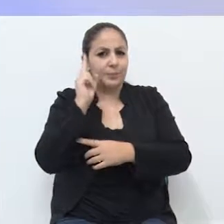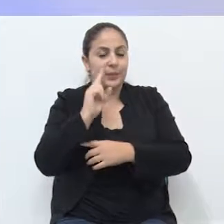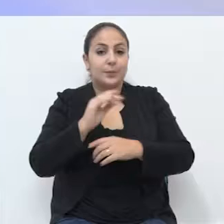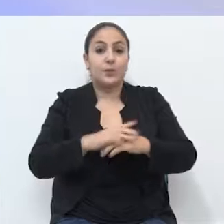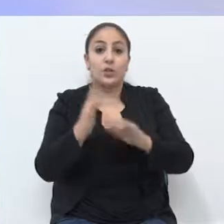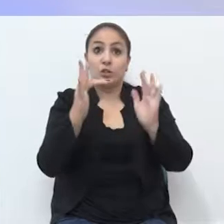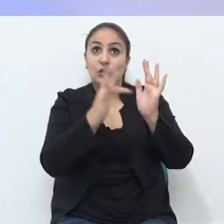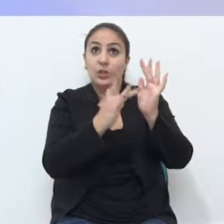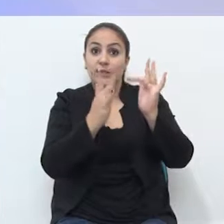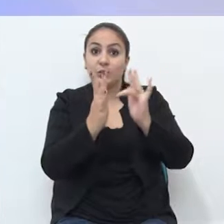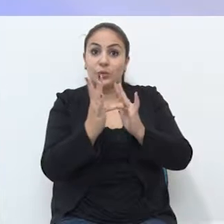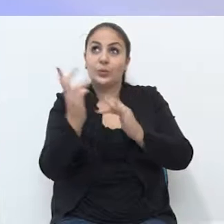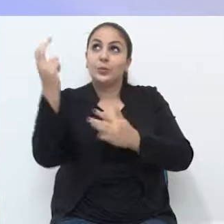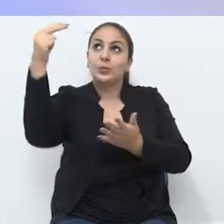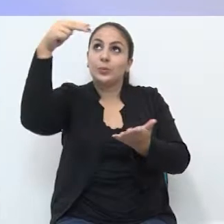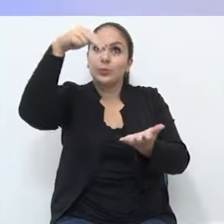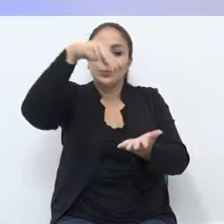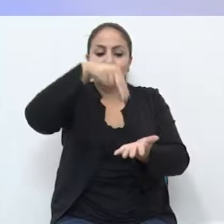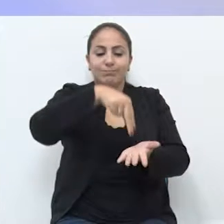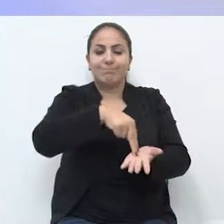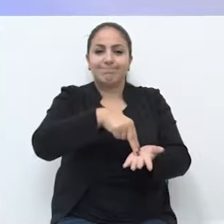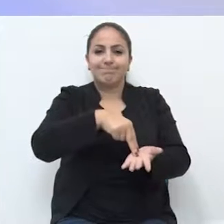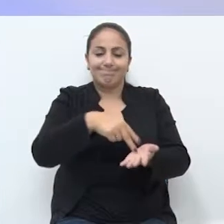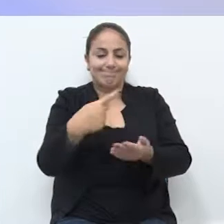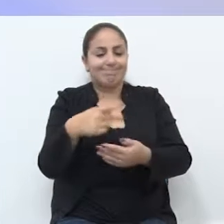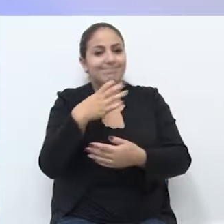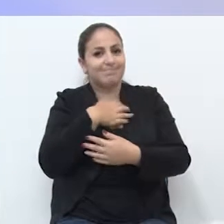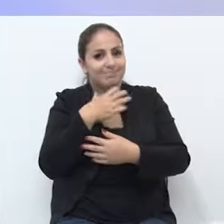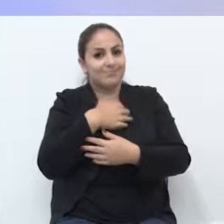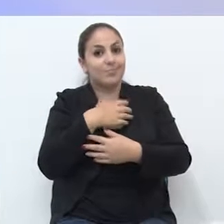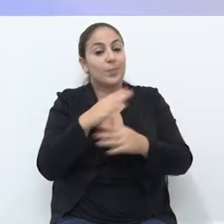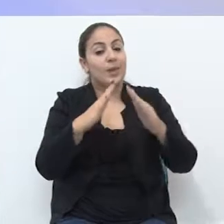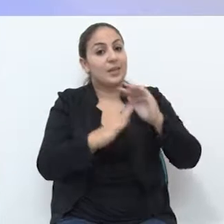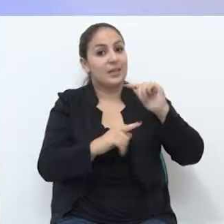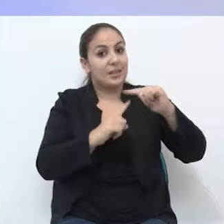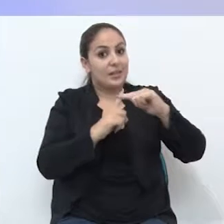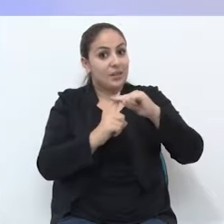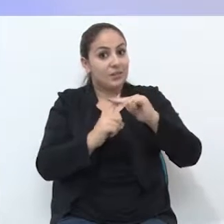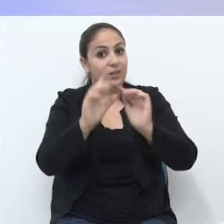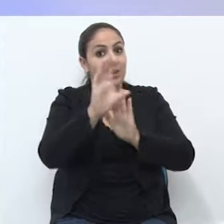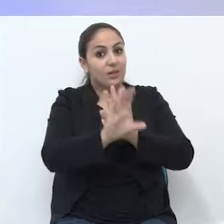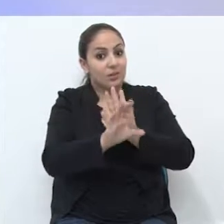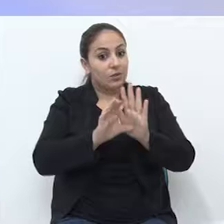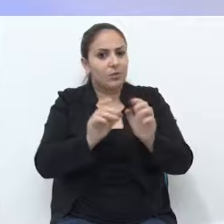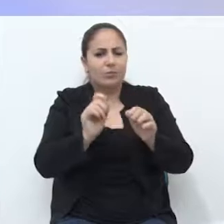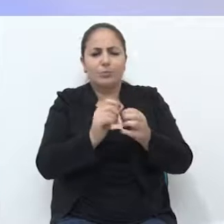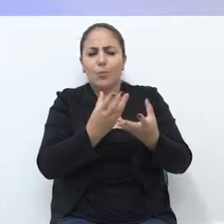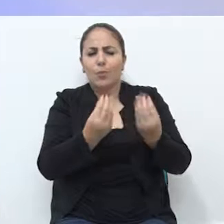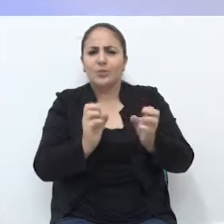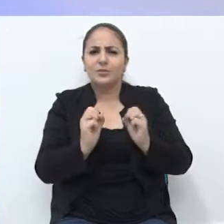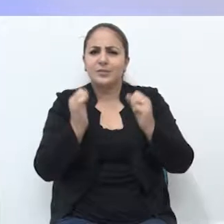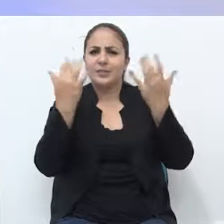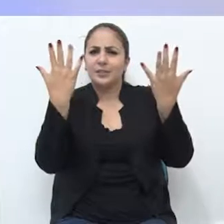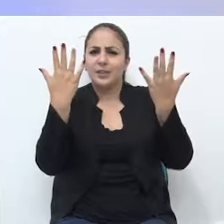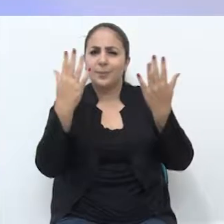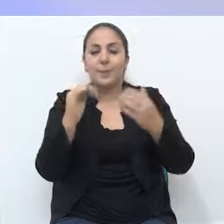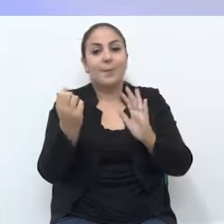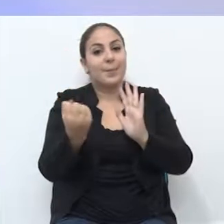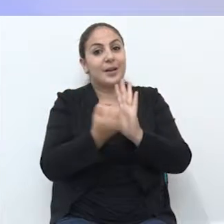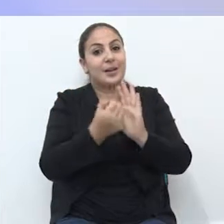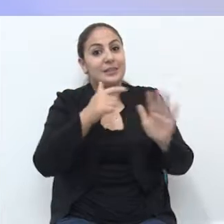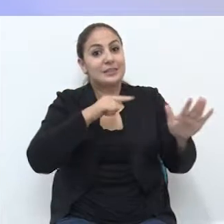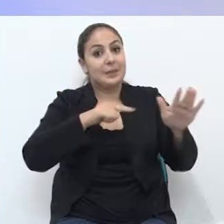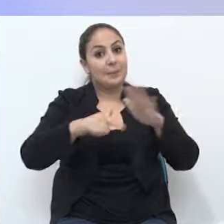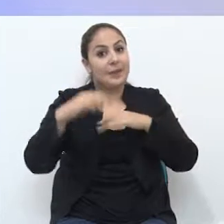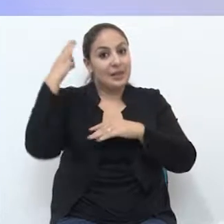ressurreição de Jesus Cristo. Desta forma, a Igreja Católica está organizando uma série de comemorações para marcar